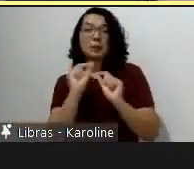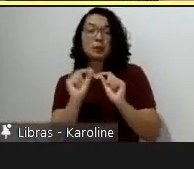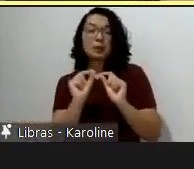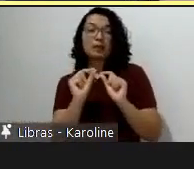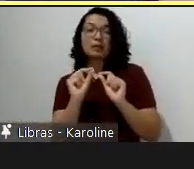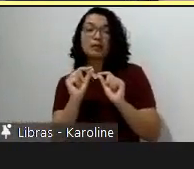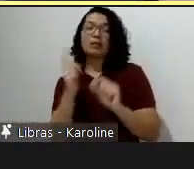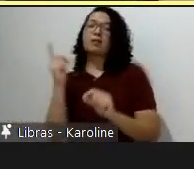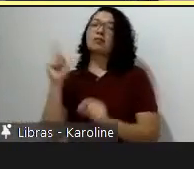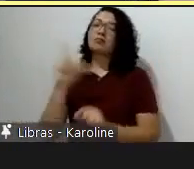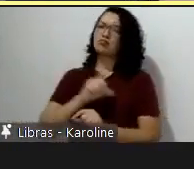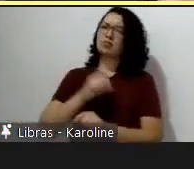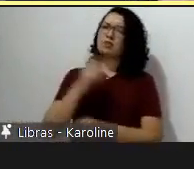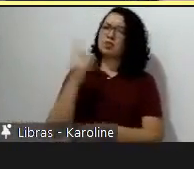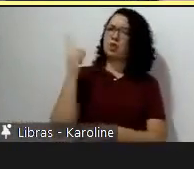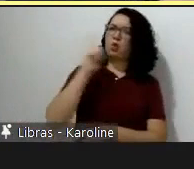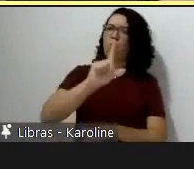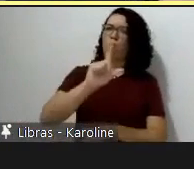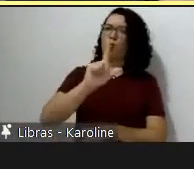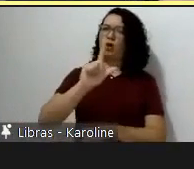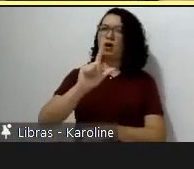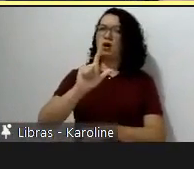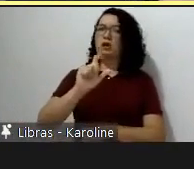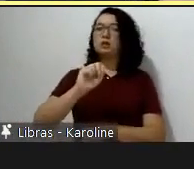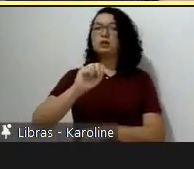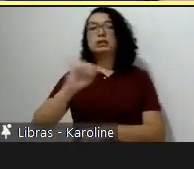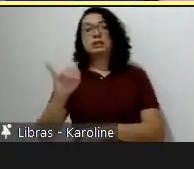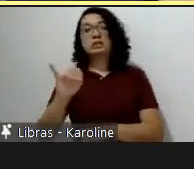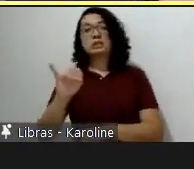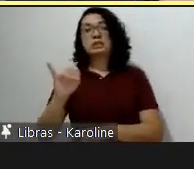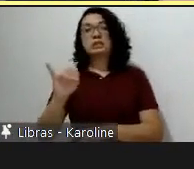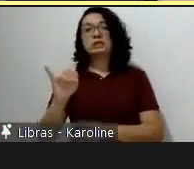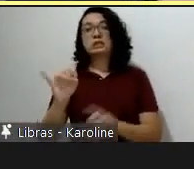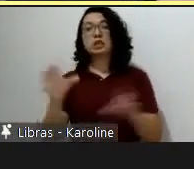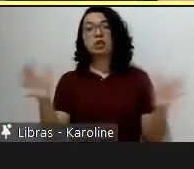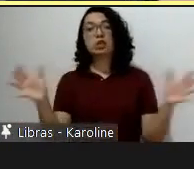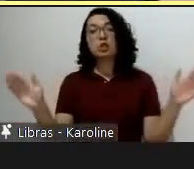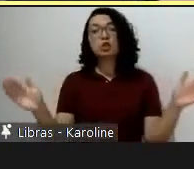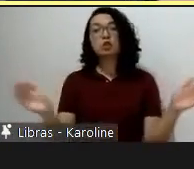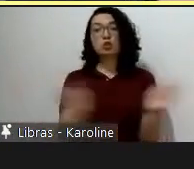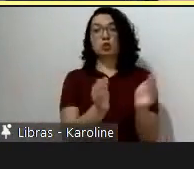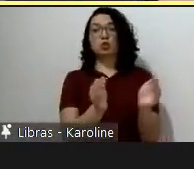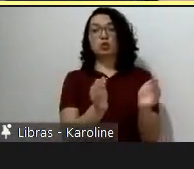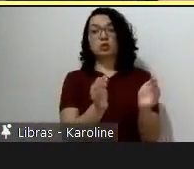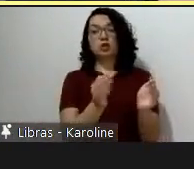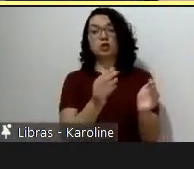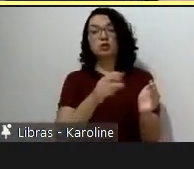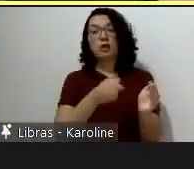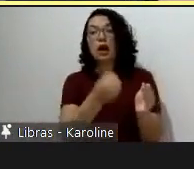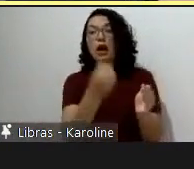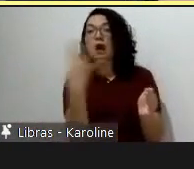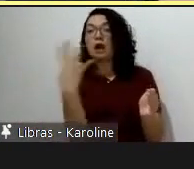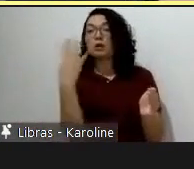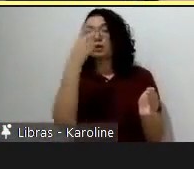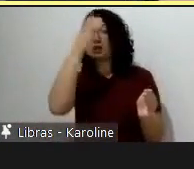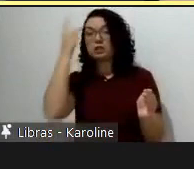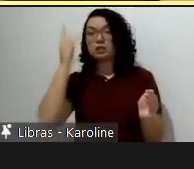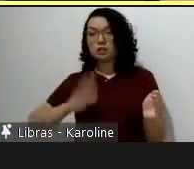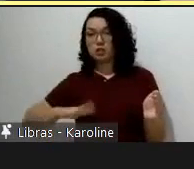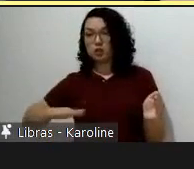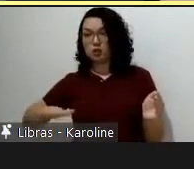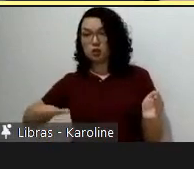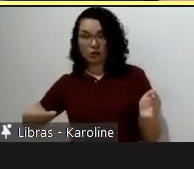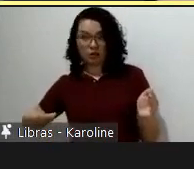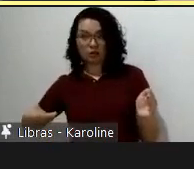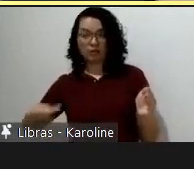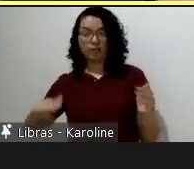quando se concentrava um número maior de crianças nessas escolas, e o mesmo acontecia para as emissões. E